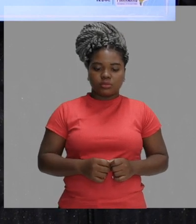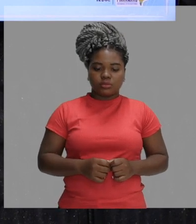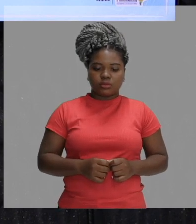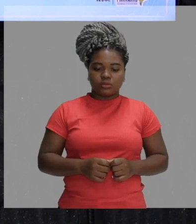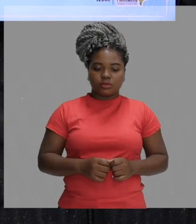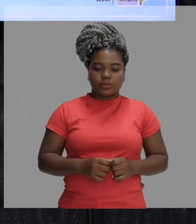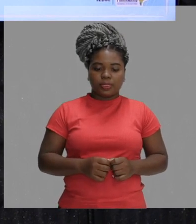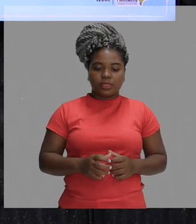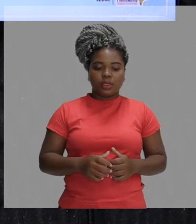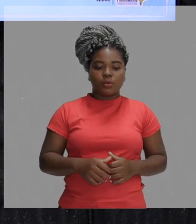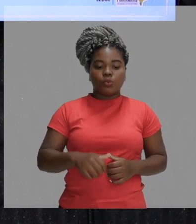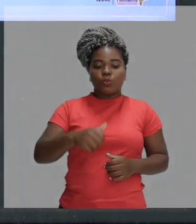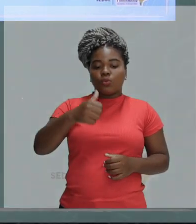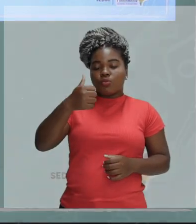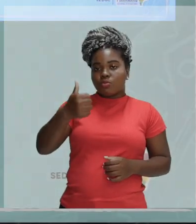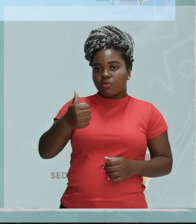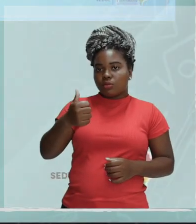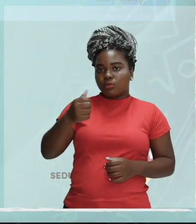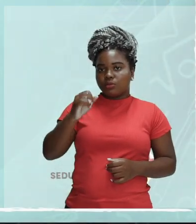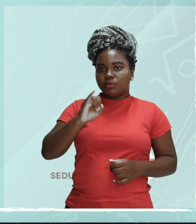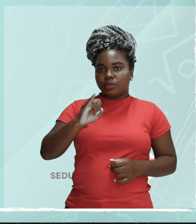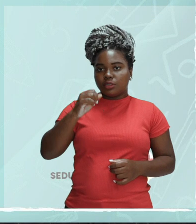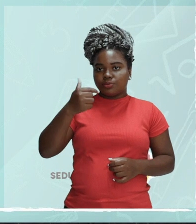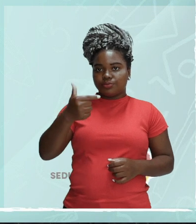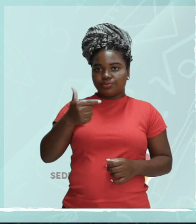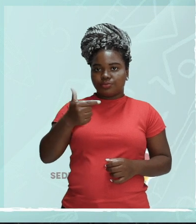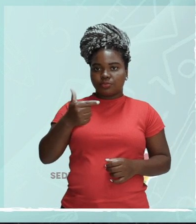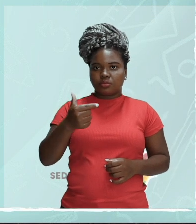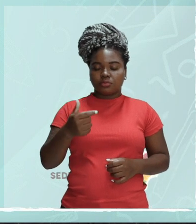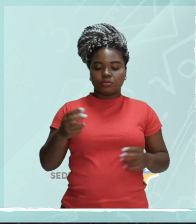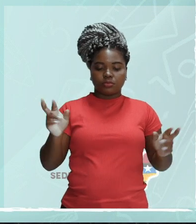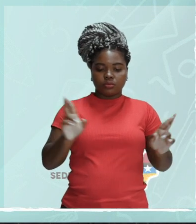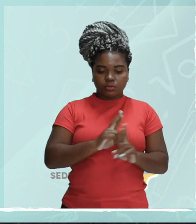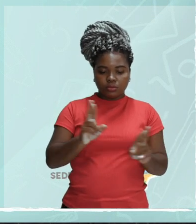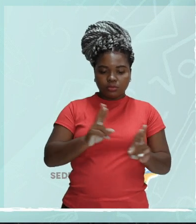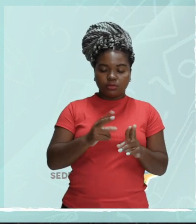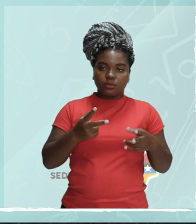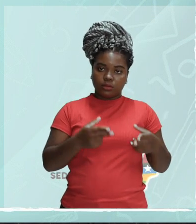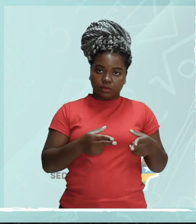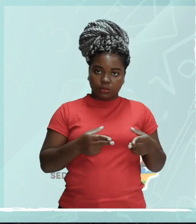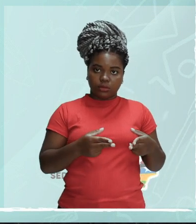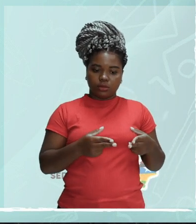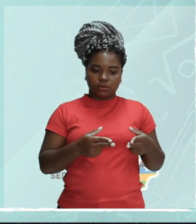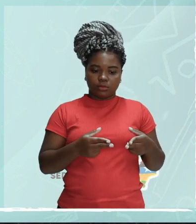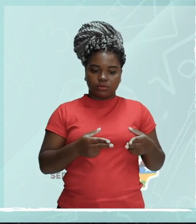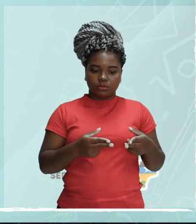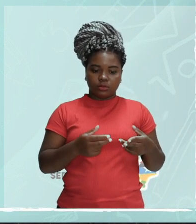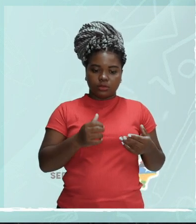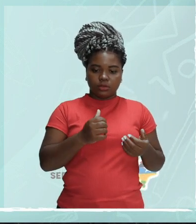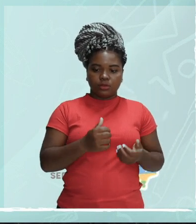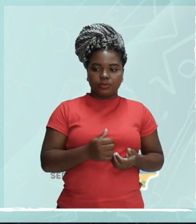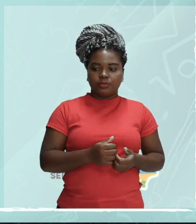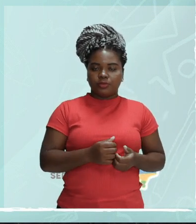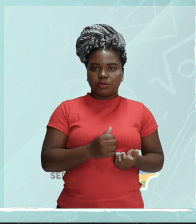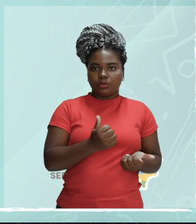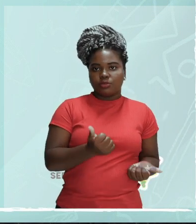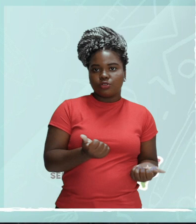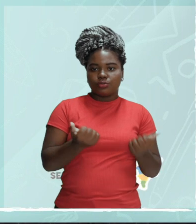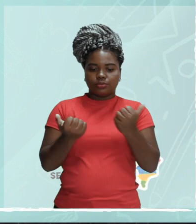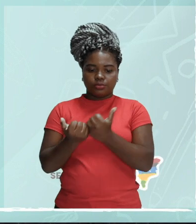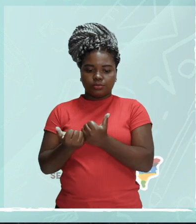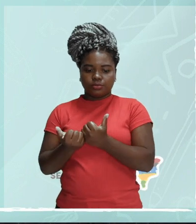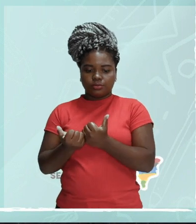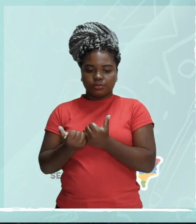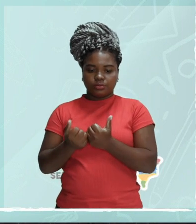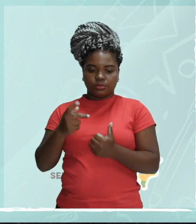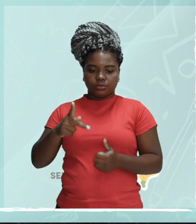Para o I2 nós vamos fazer a mesma relação só vamos substituir o P2 por 72 mas no final nós vamos